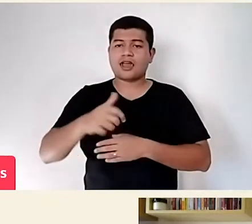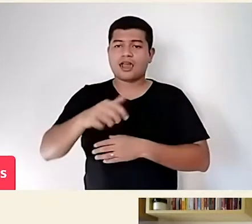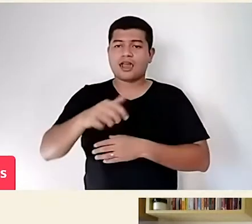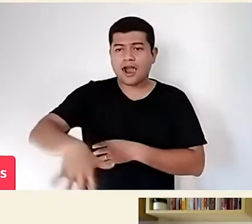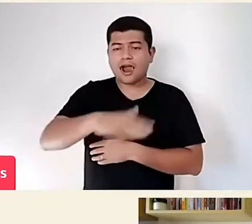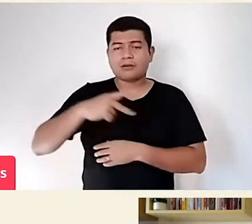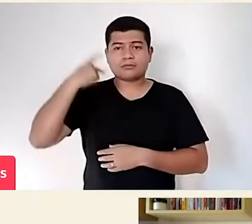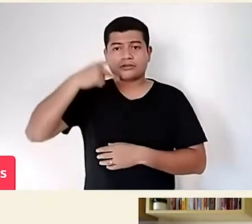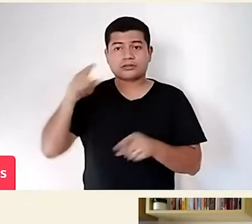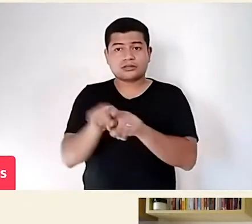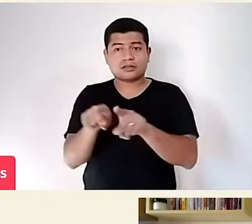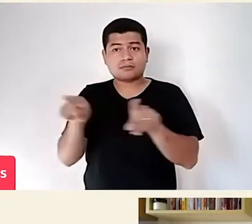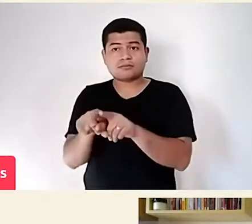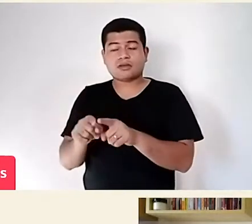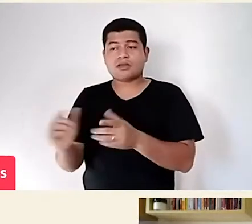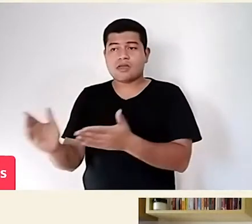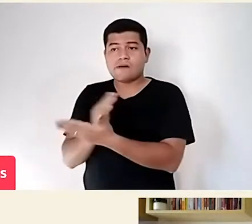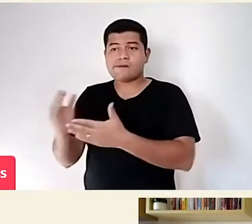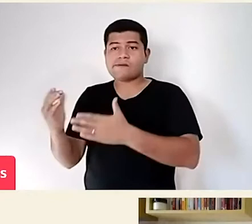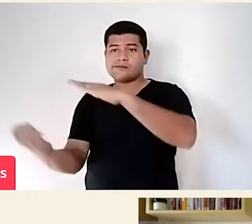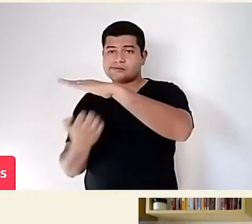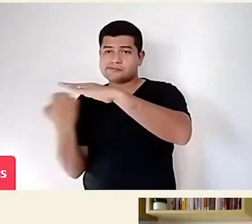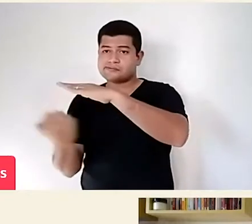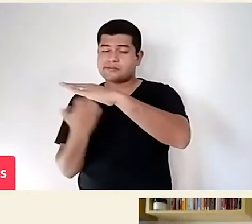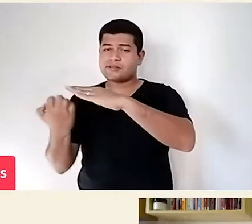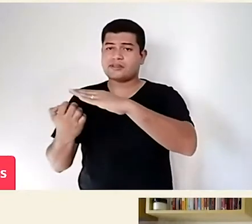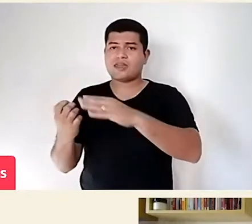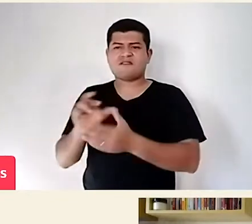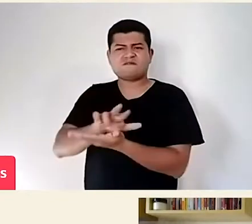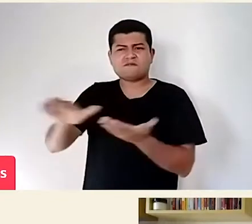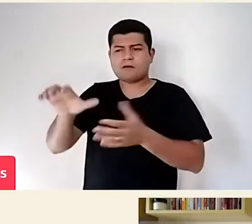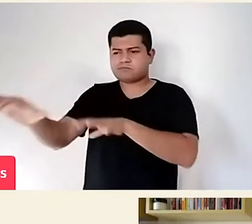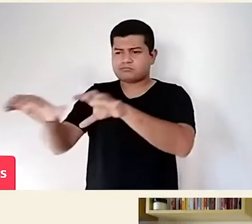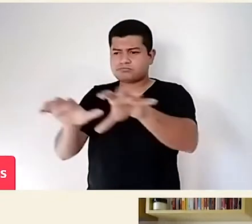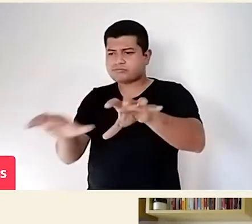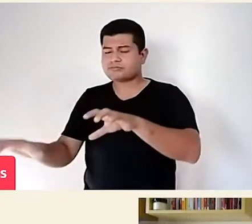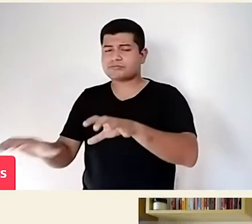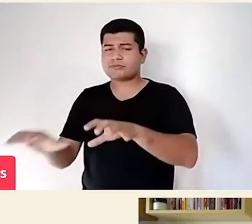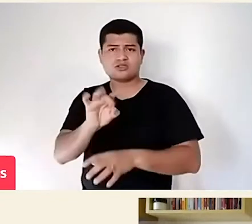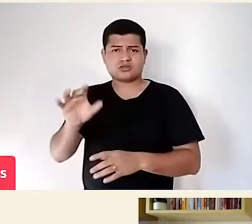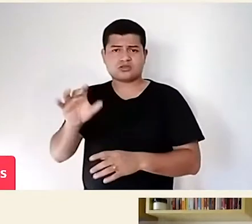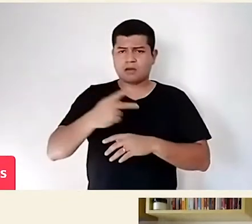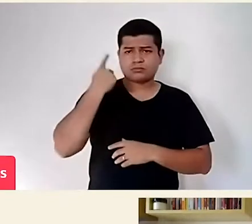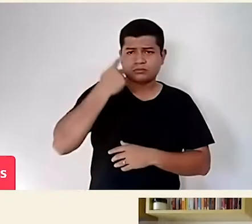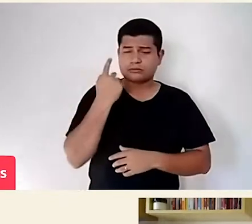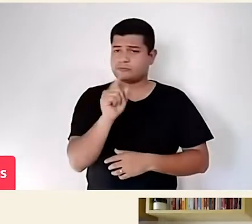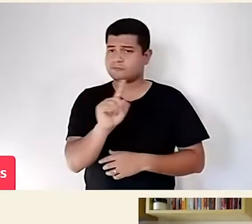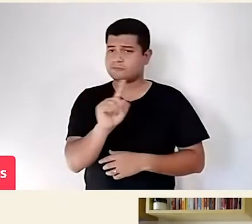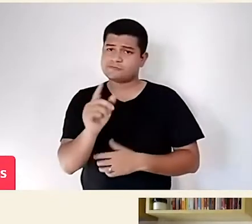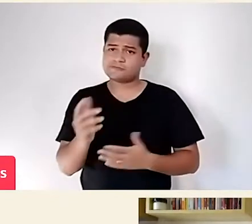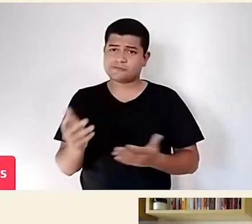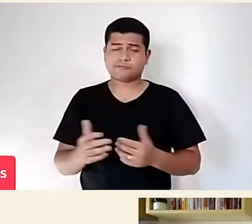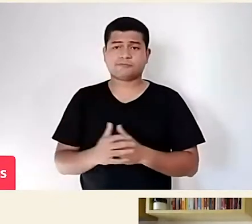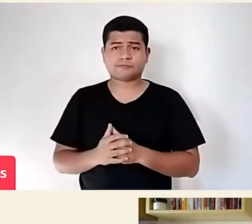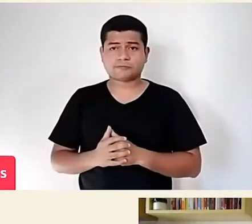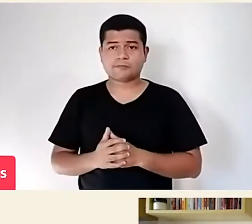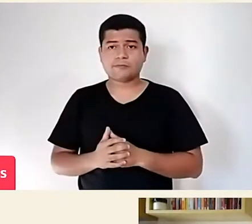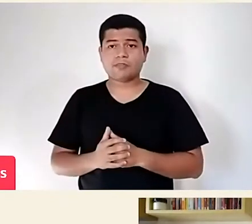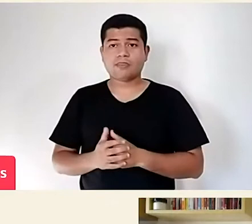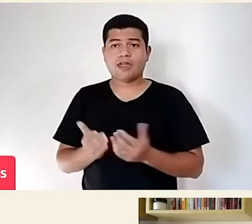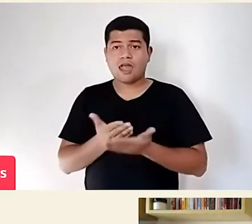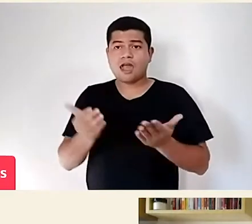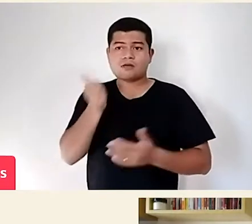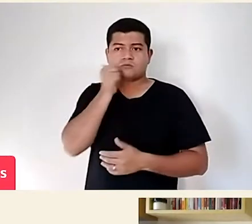eu falei para vocês, em vários âmbitos da sociedade, não é apenas na política que isso acontece. As mulheres que se arriscam a